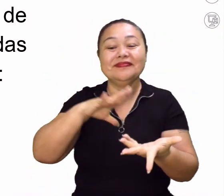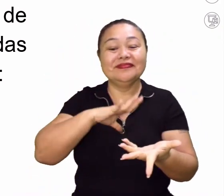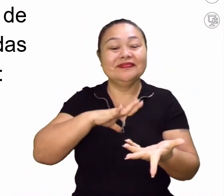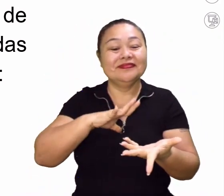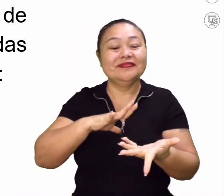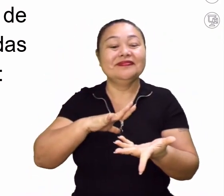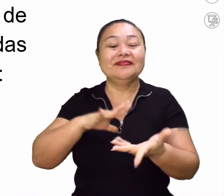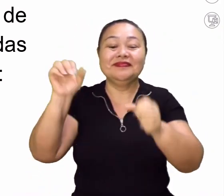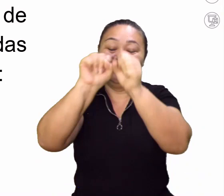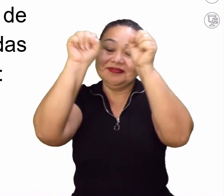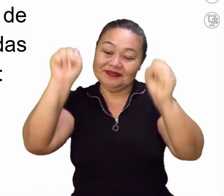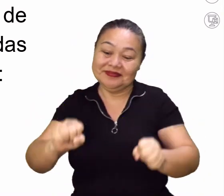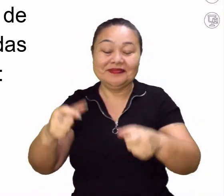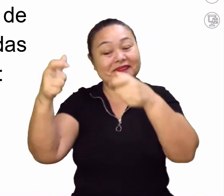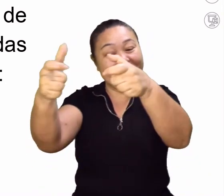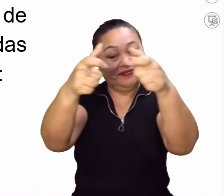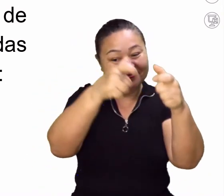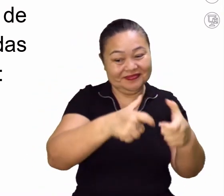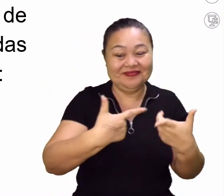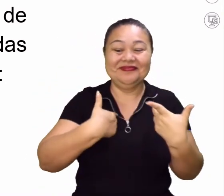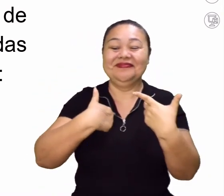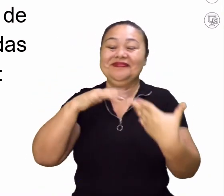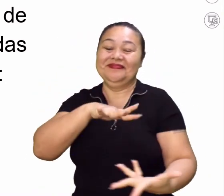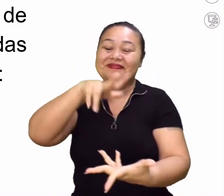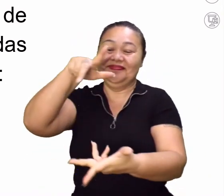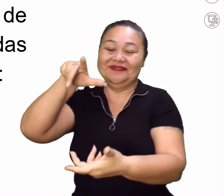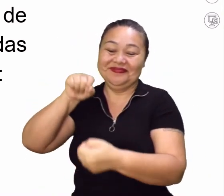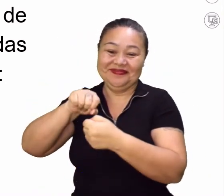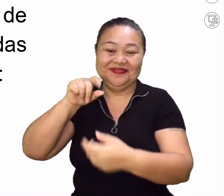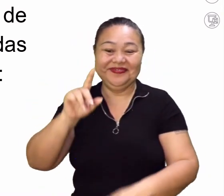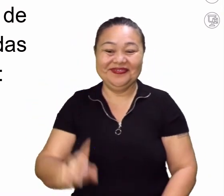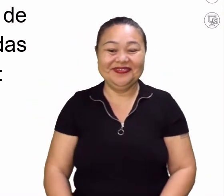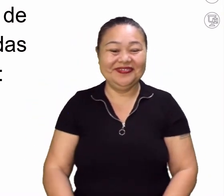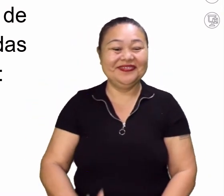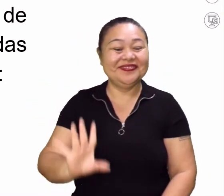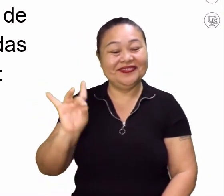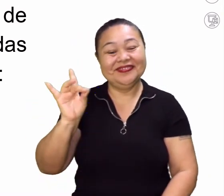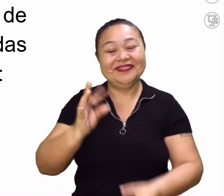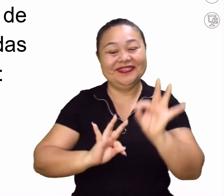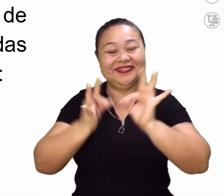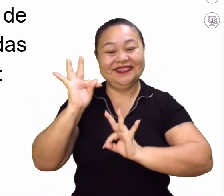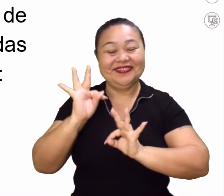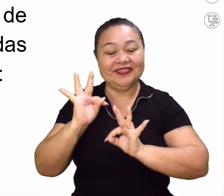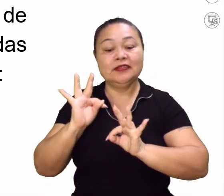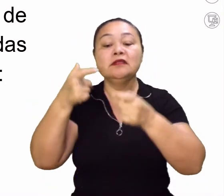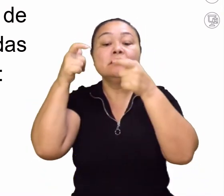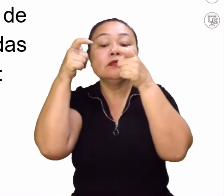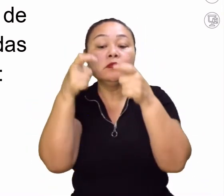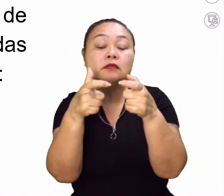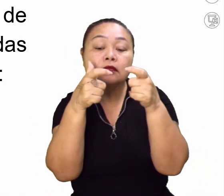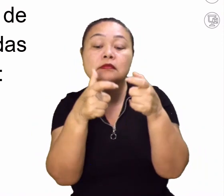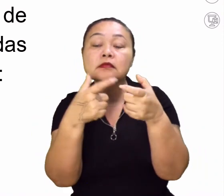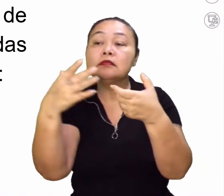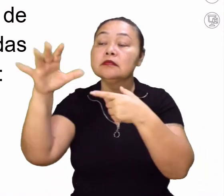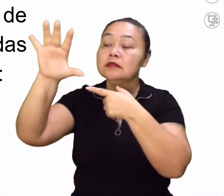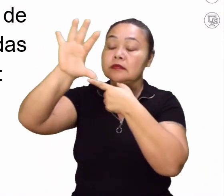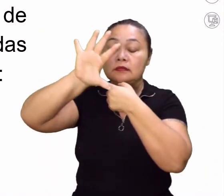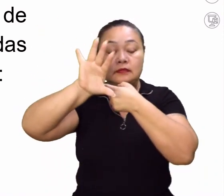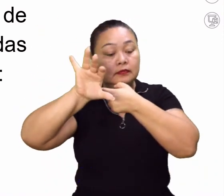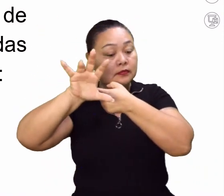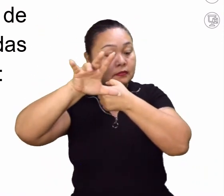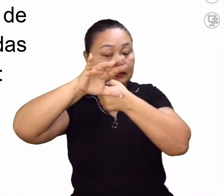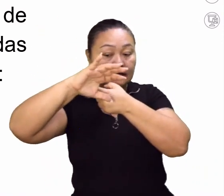significa Sistema de Posicionamento Global. Consiste numa tecnologia de localização por